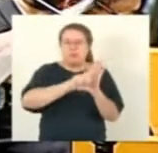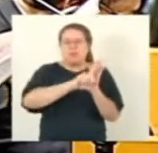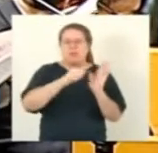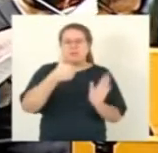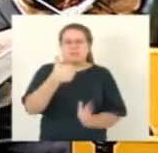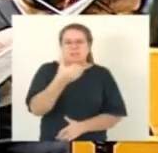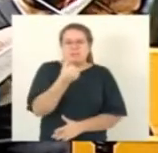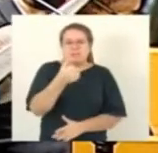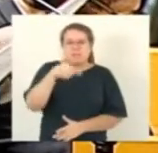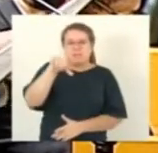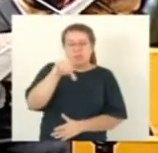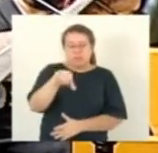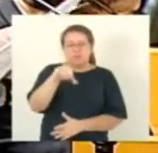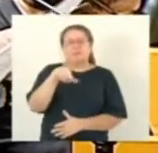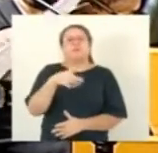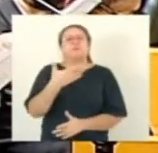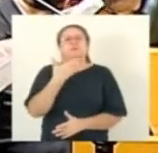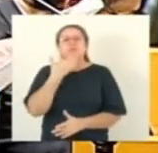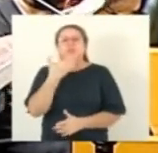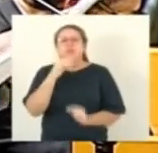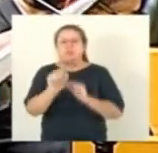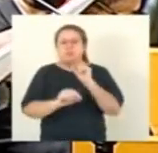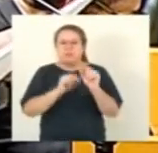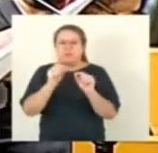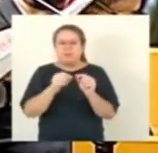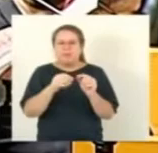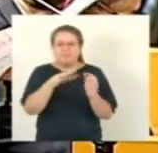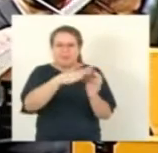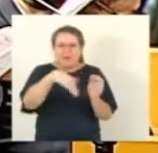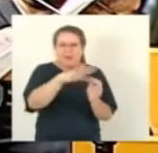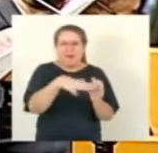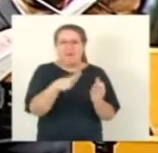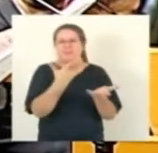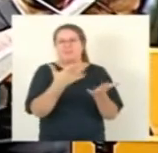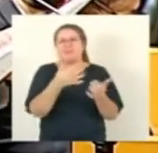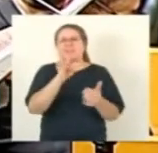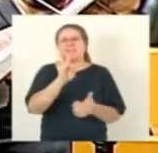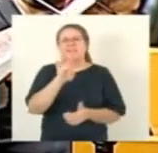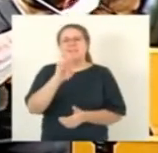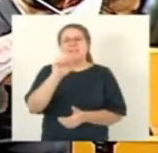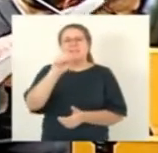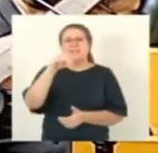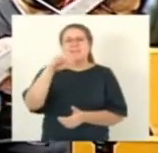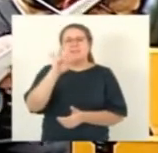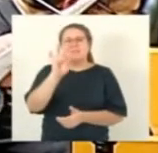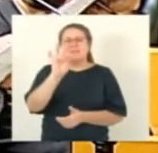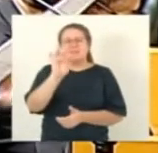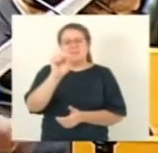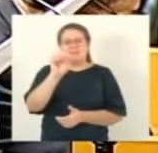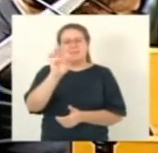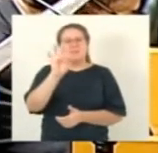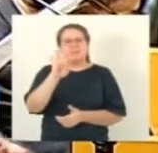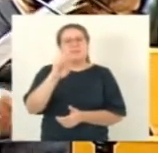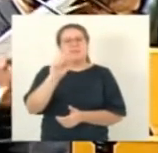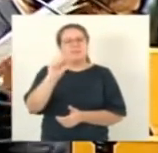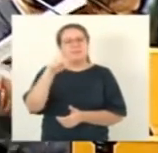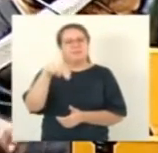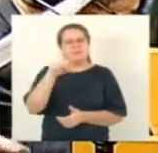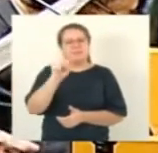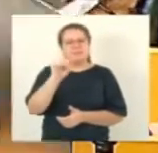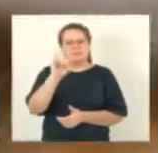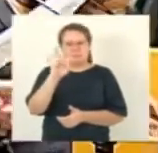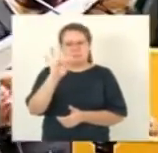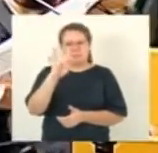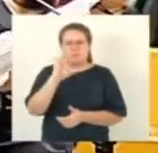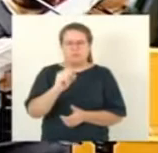que dispõe sobre as notificações pedidas pelo Departamento Estadual de Trânsito e pelos órgãos municipais de trânsito no âmbito do Estado do Espírito